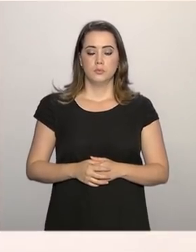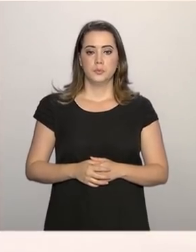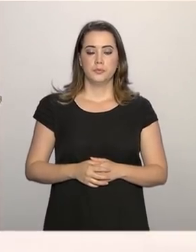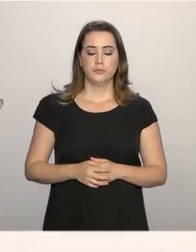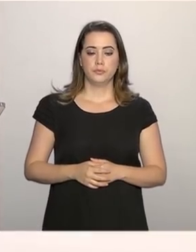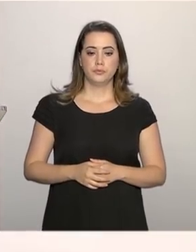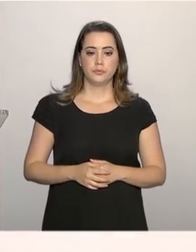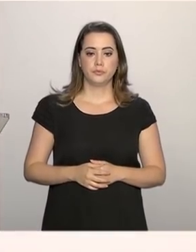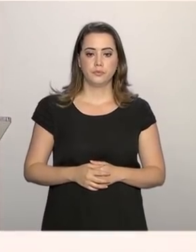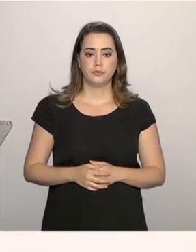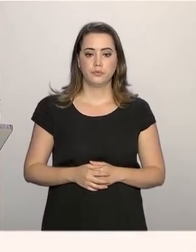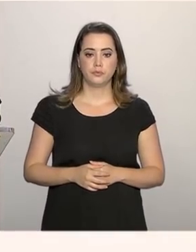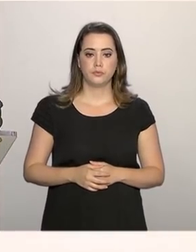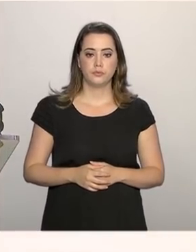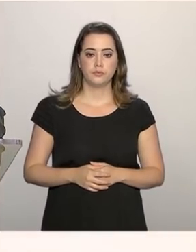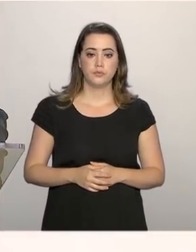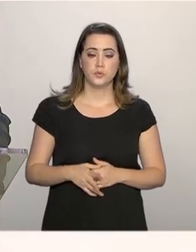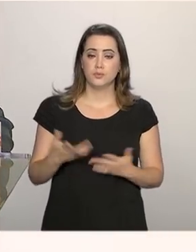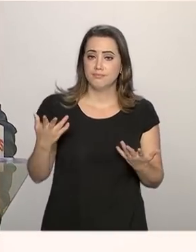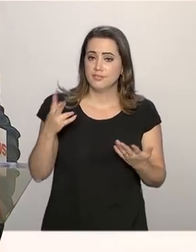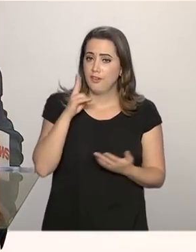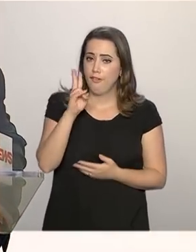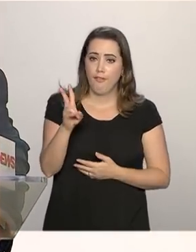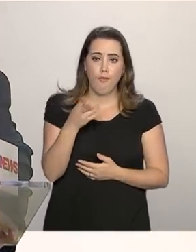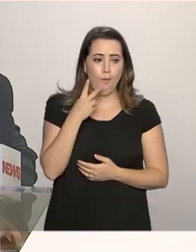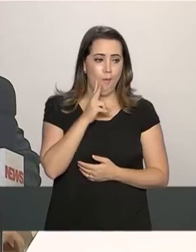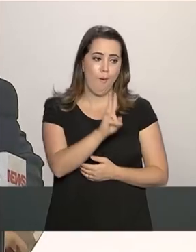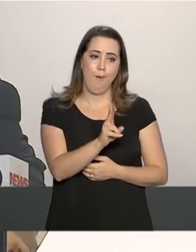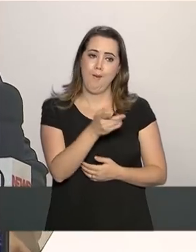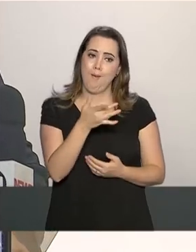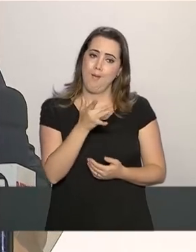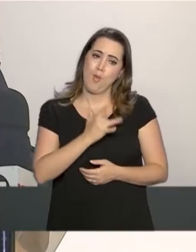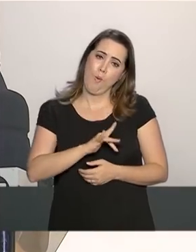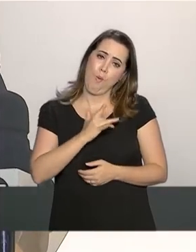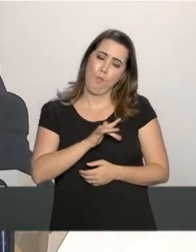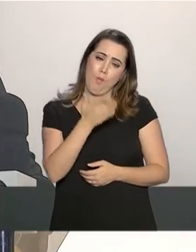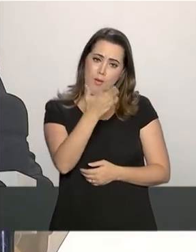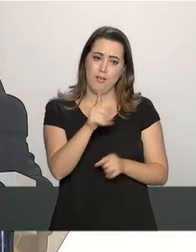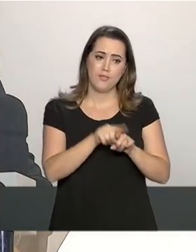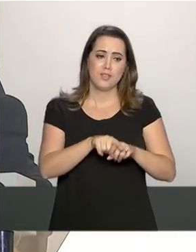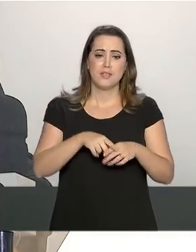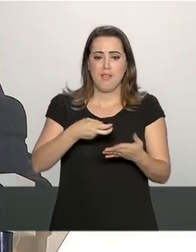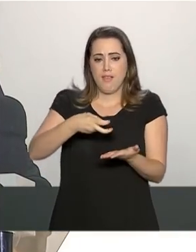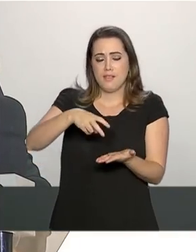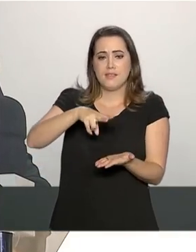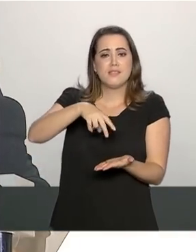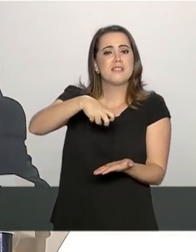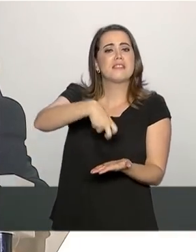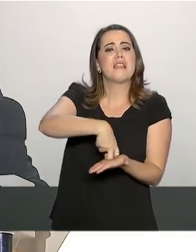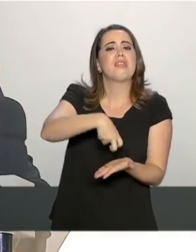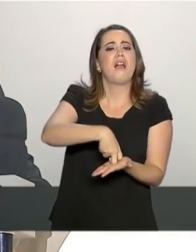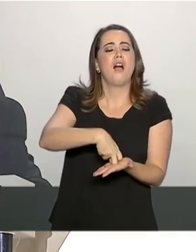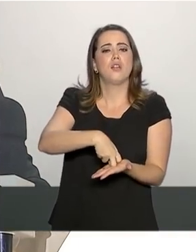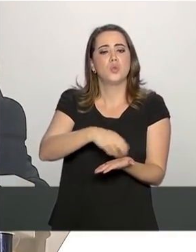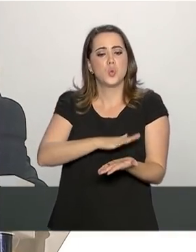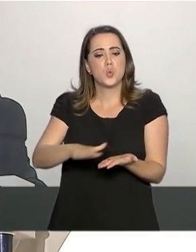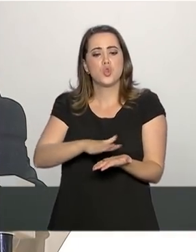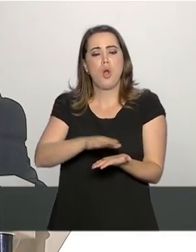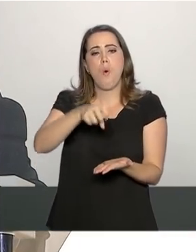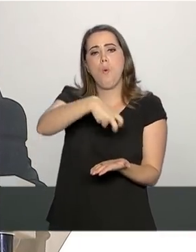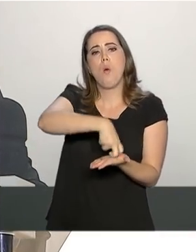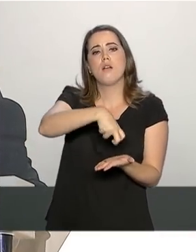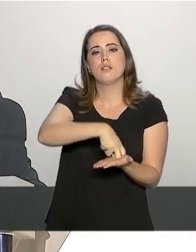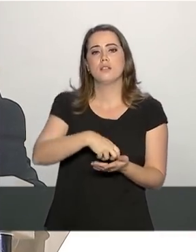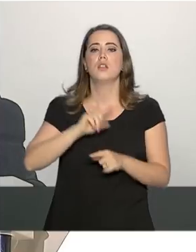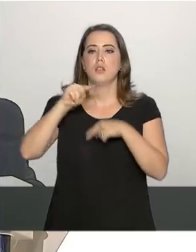Eu fico com pena do pessoal sentado aí, vou ter que providenciar cadeira para vocês, viu? Na próxima